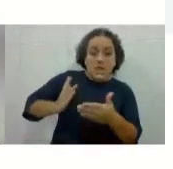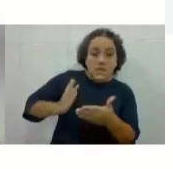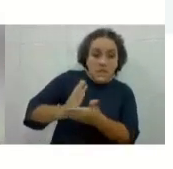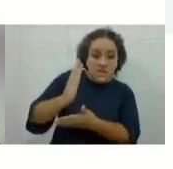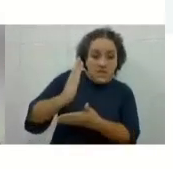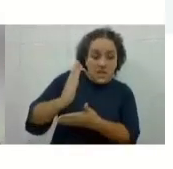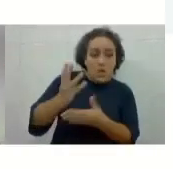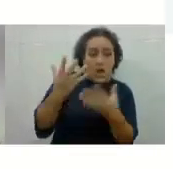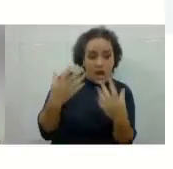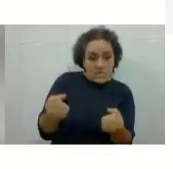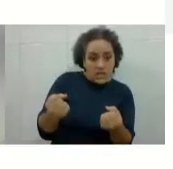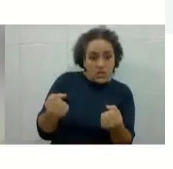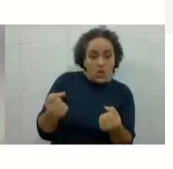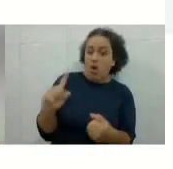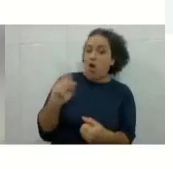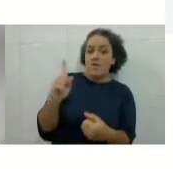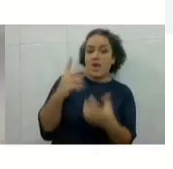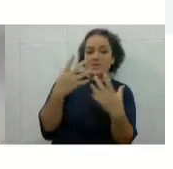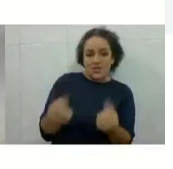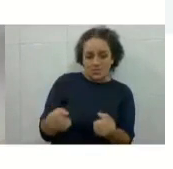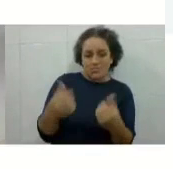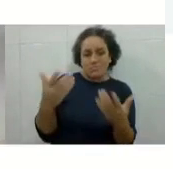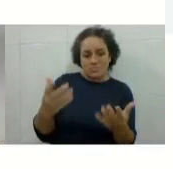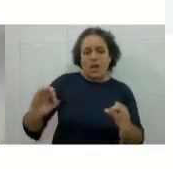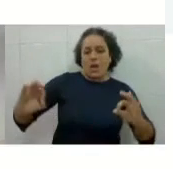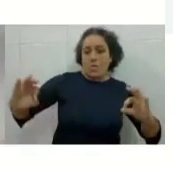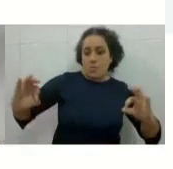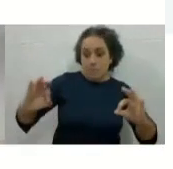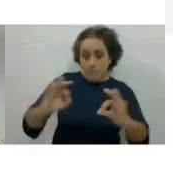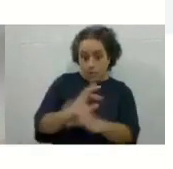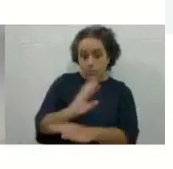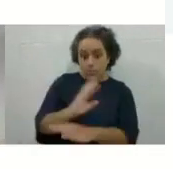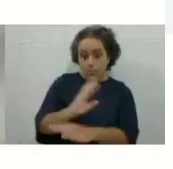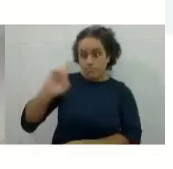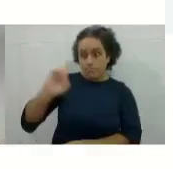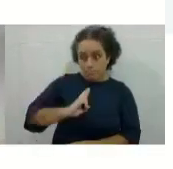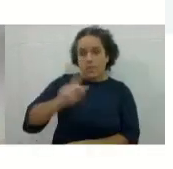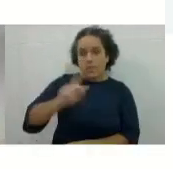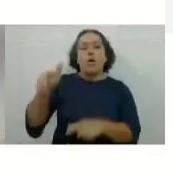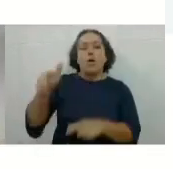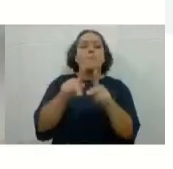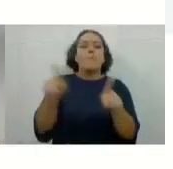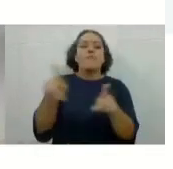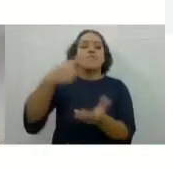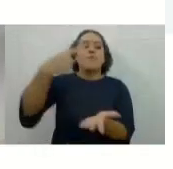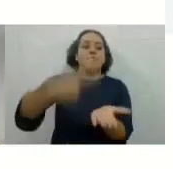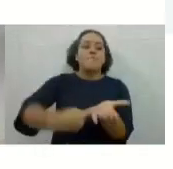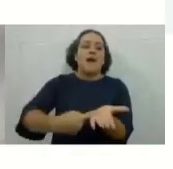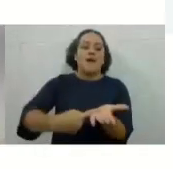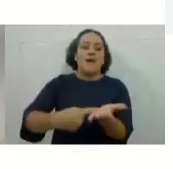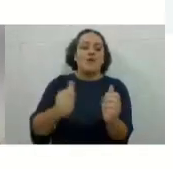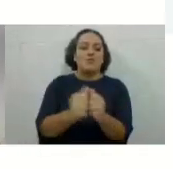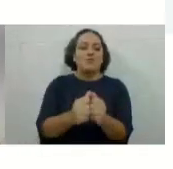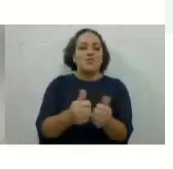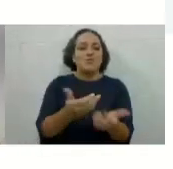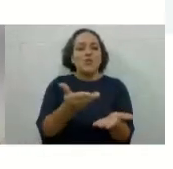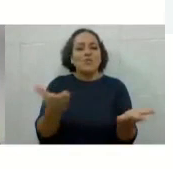o professor vai marcar o dia da segunda oportunidade com você, né? De uma avaliação substitutiva.